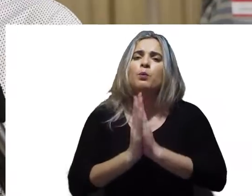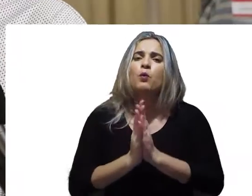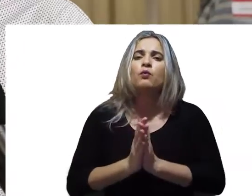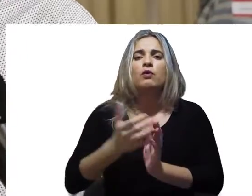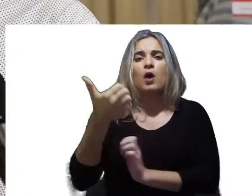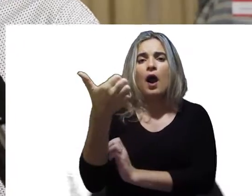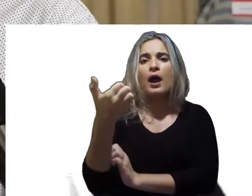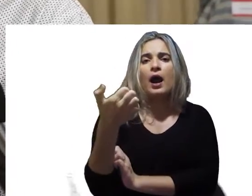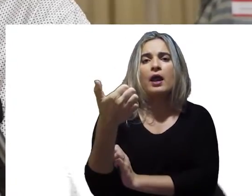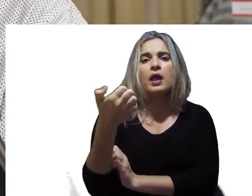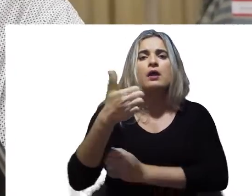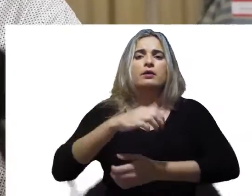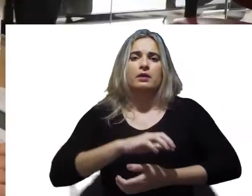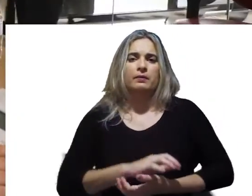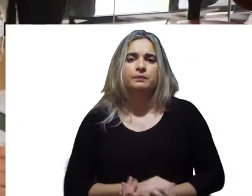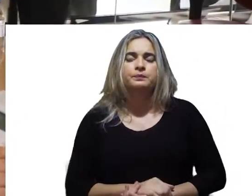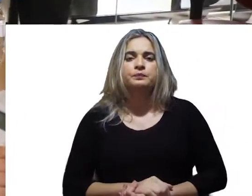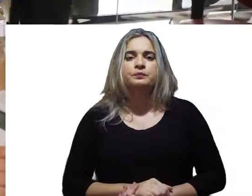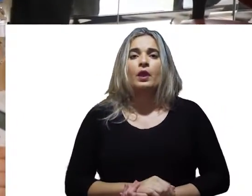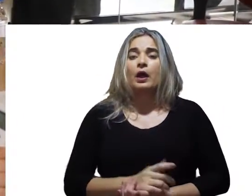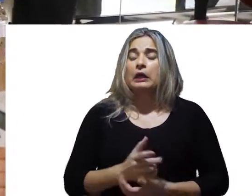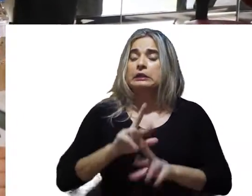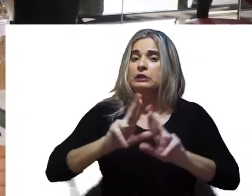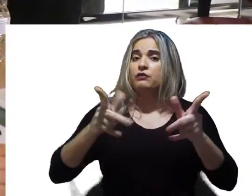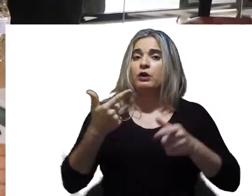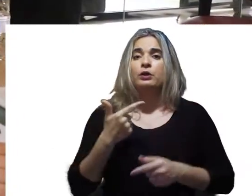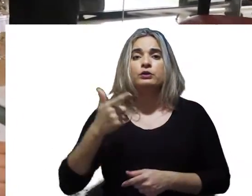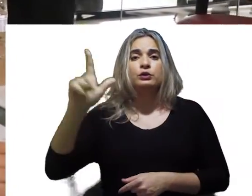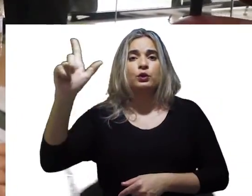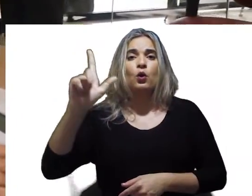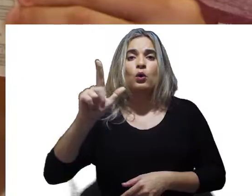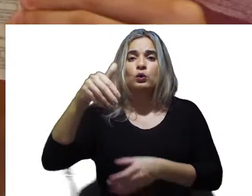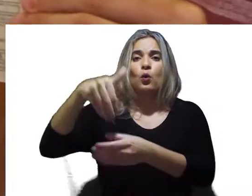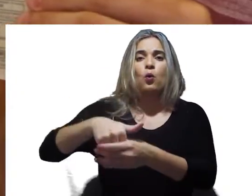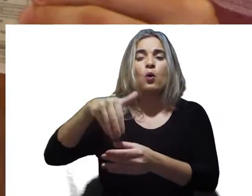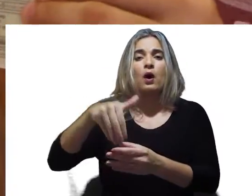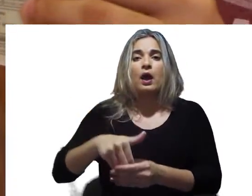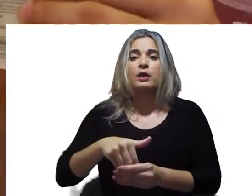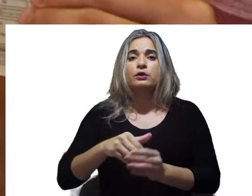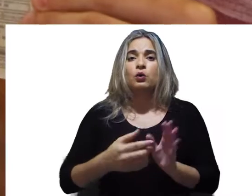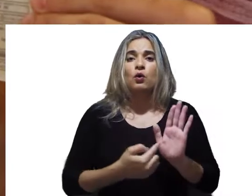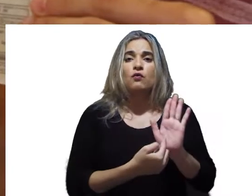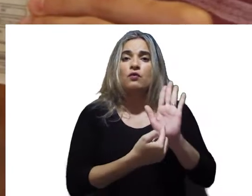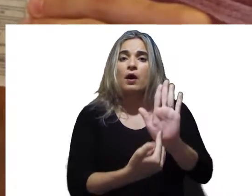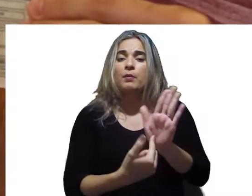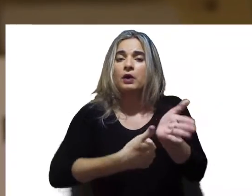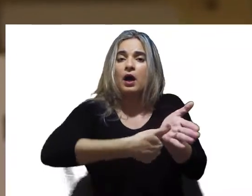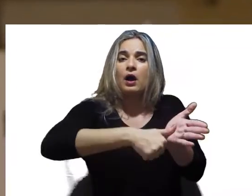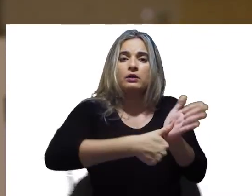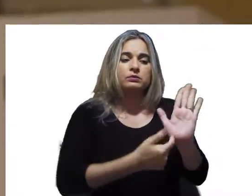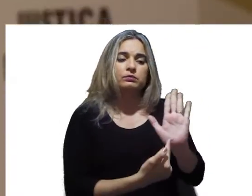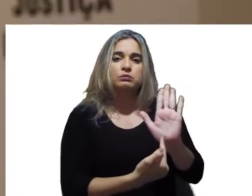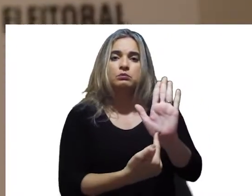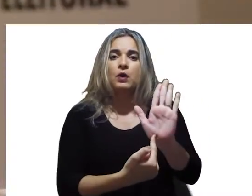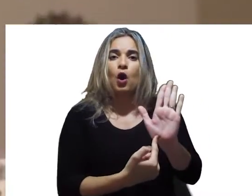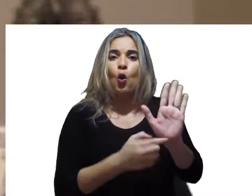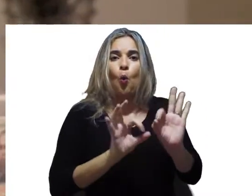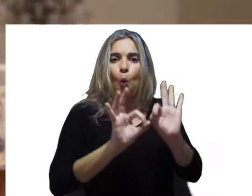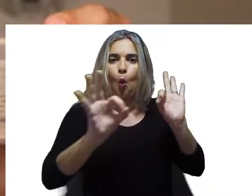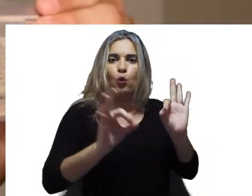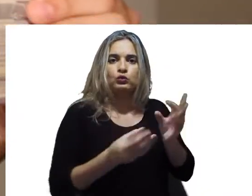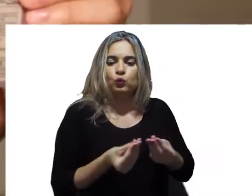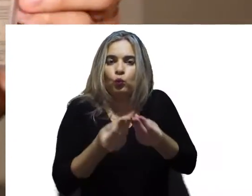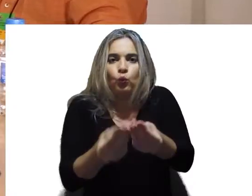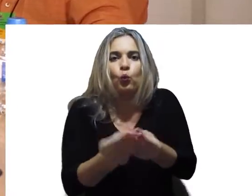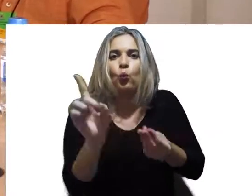também como dos colaboradores. Diferente de outros pleitos, este ano o eleitor vai apresentar o documento à distância. Será